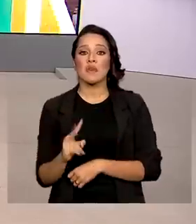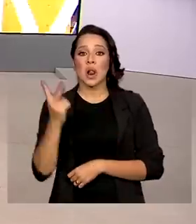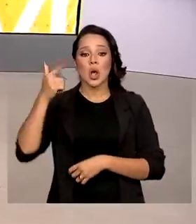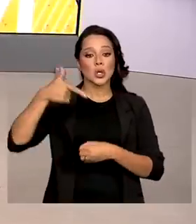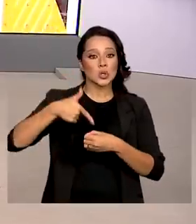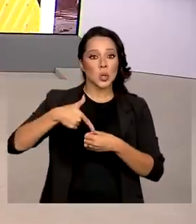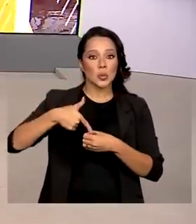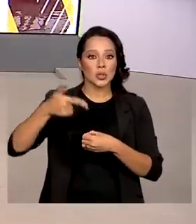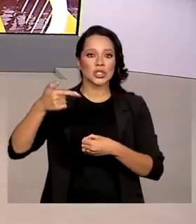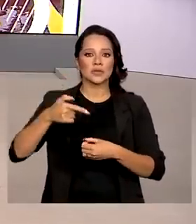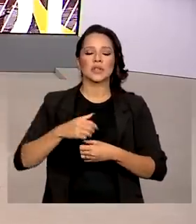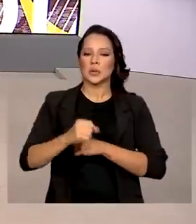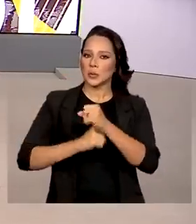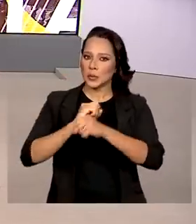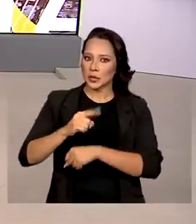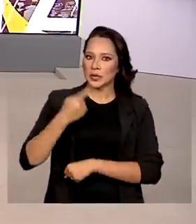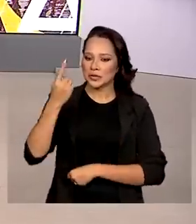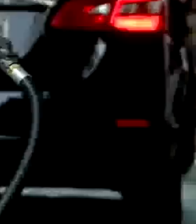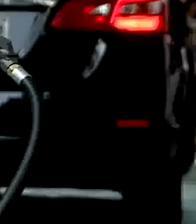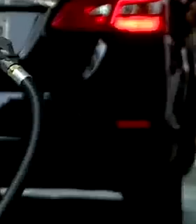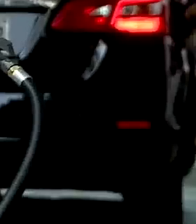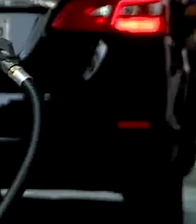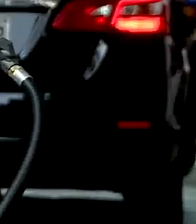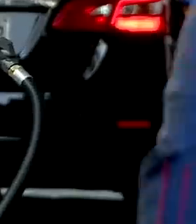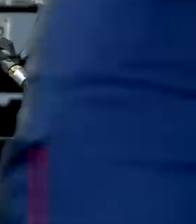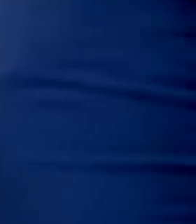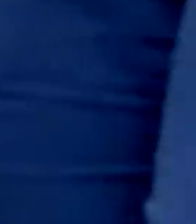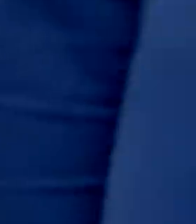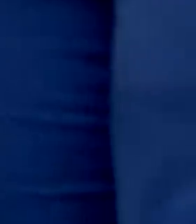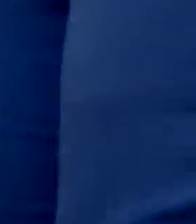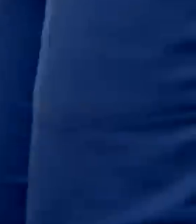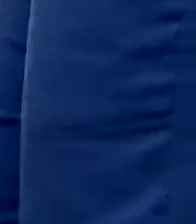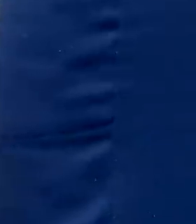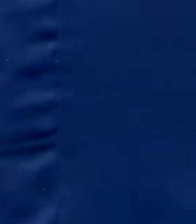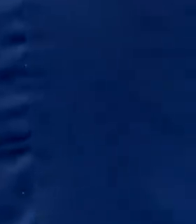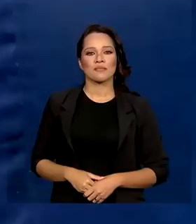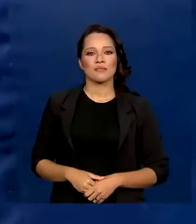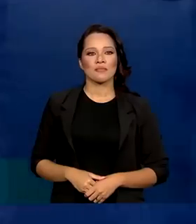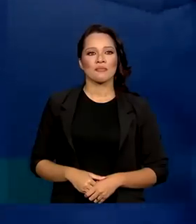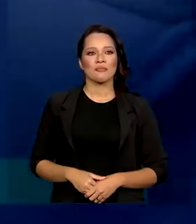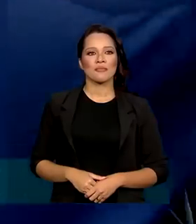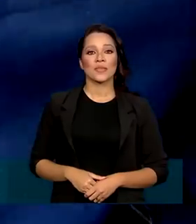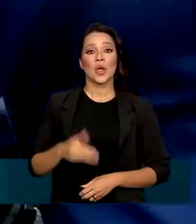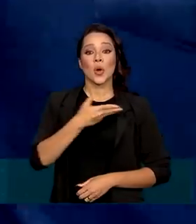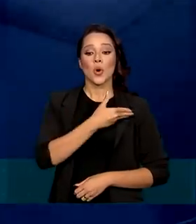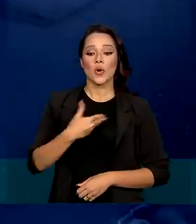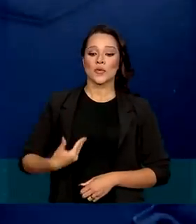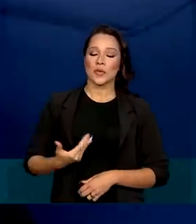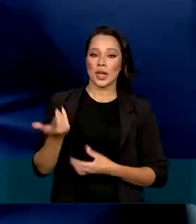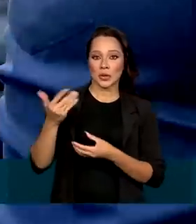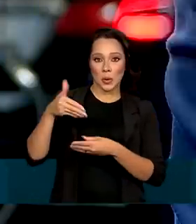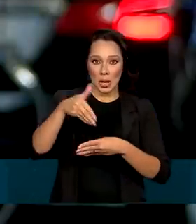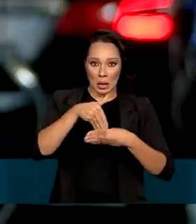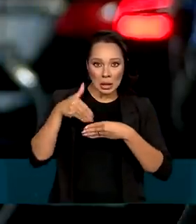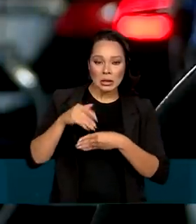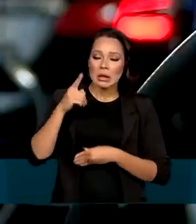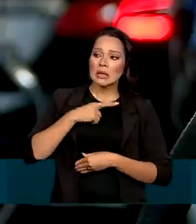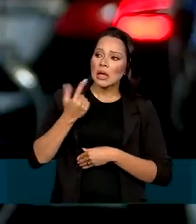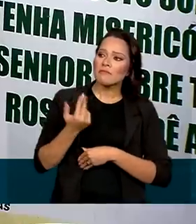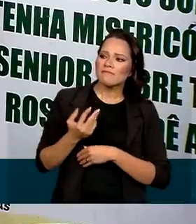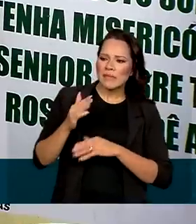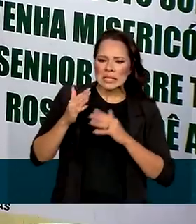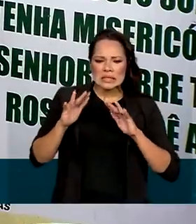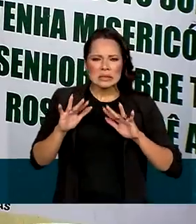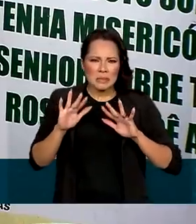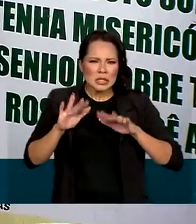dos combustíveis no ano que vem. O governo eleito quer suavizar a subida do preço dos combustíveis em 2023,